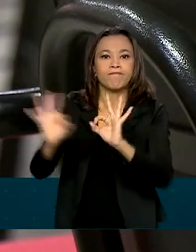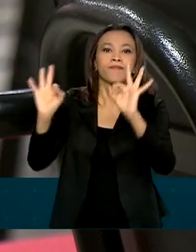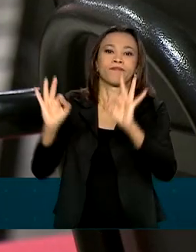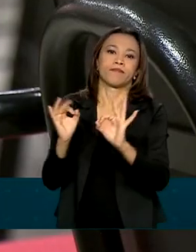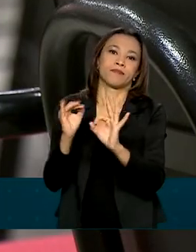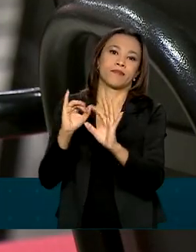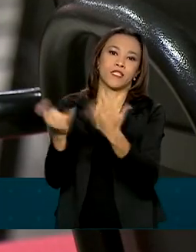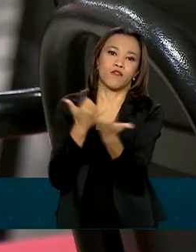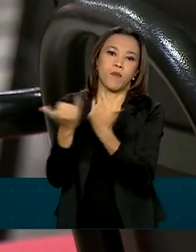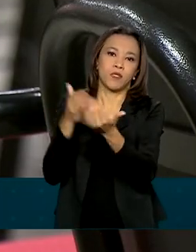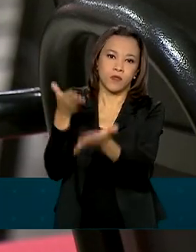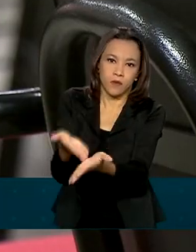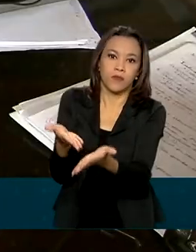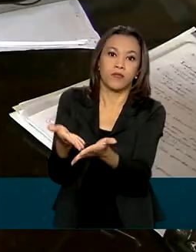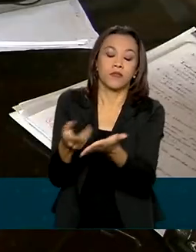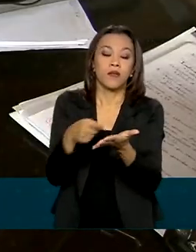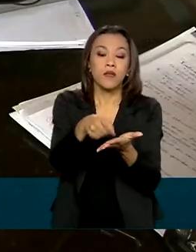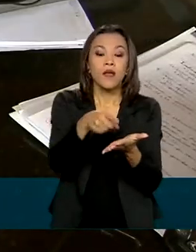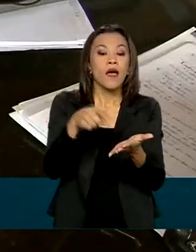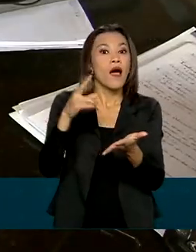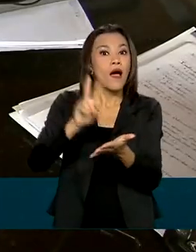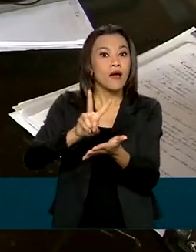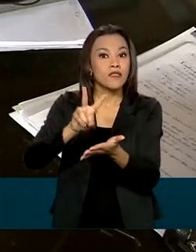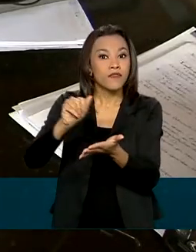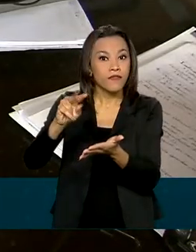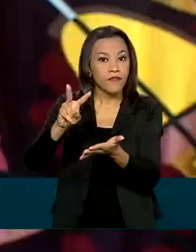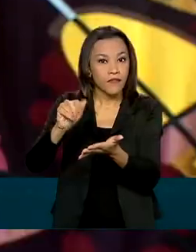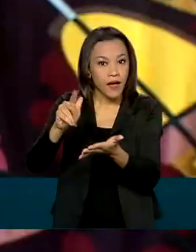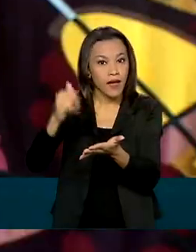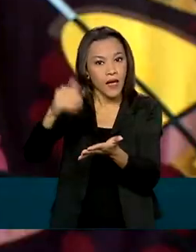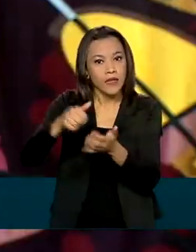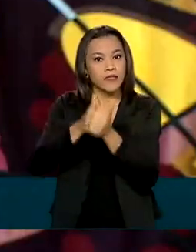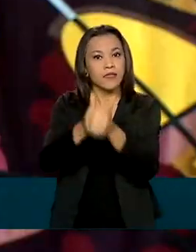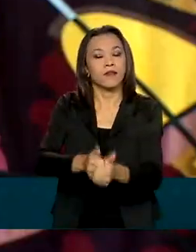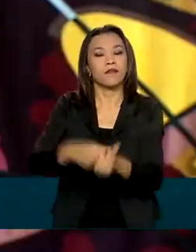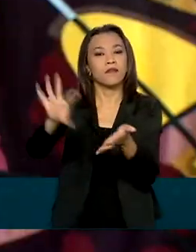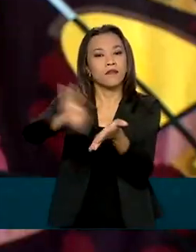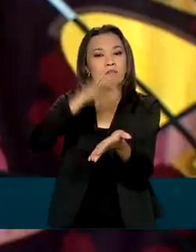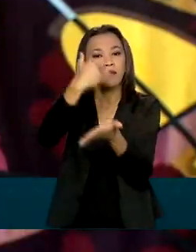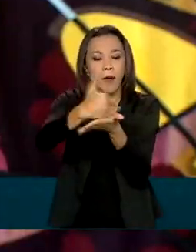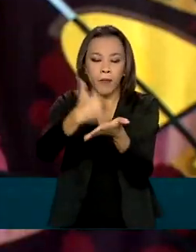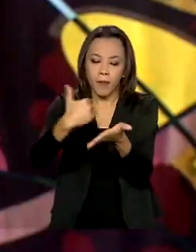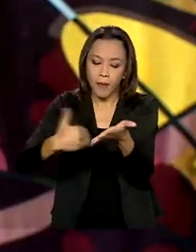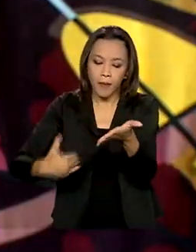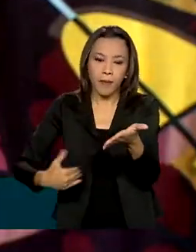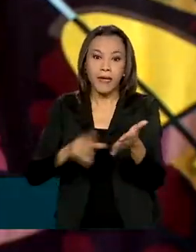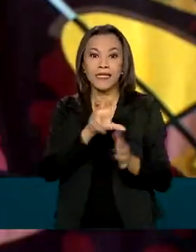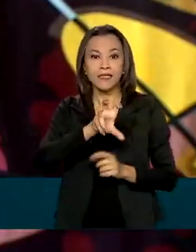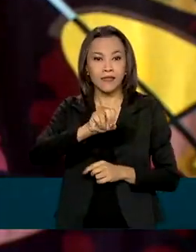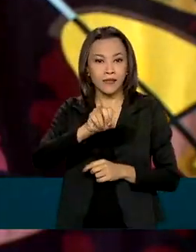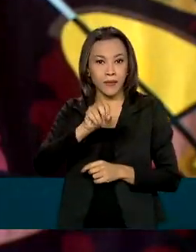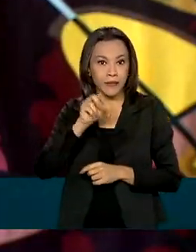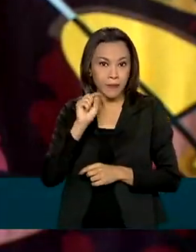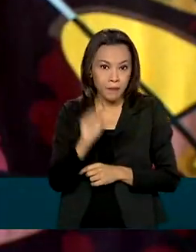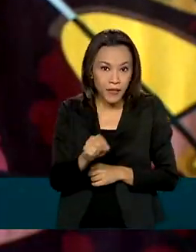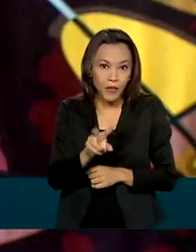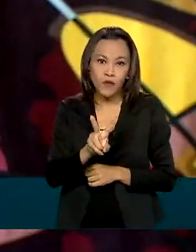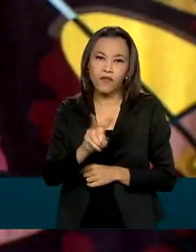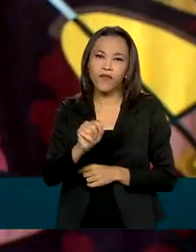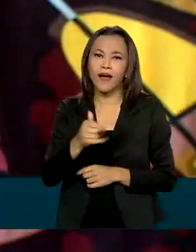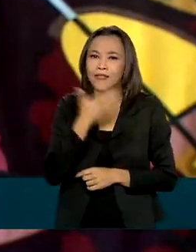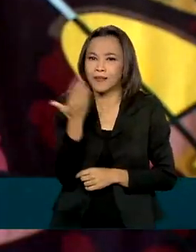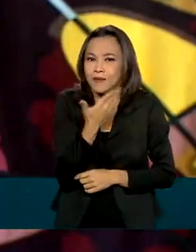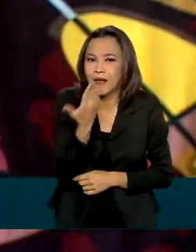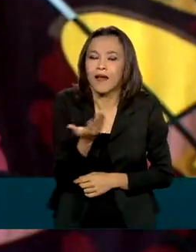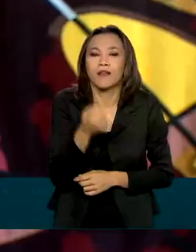O preenchimento dessas vagas é por ordem de inscrição. São aproximadamente 50 mil vagas remanescentes do